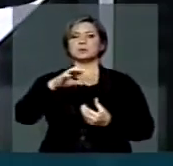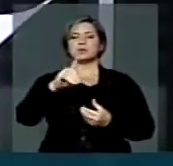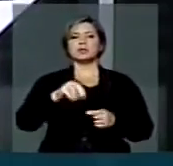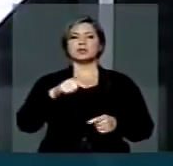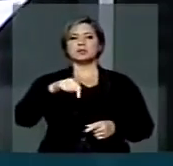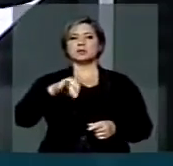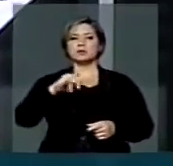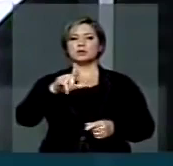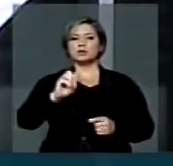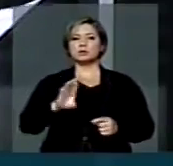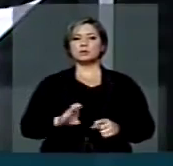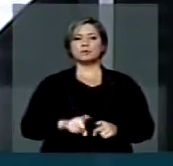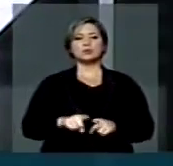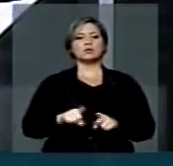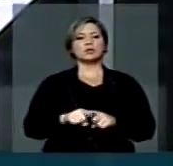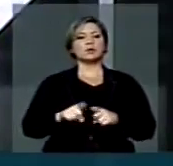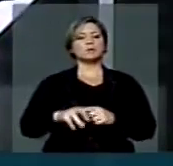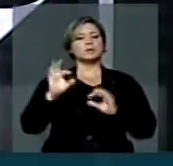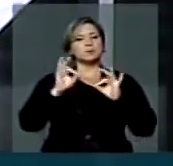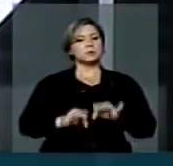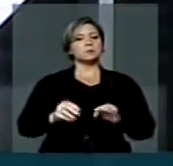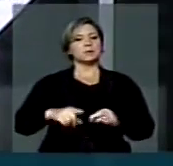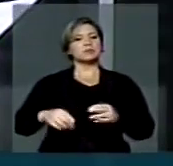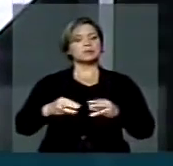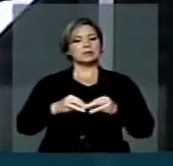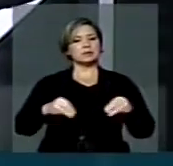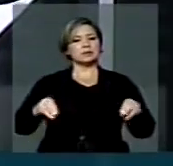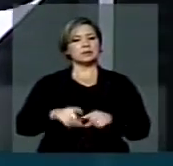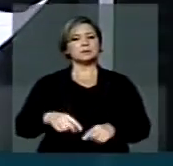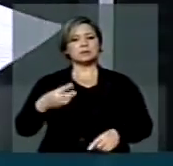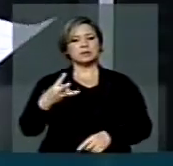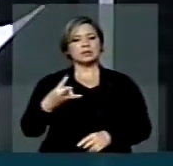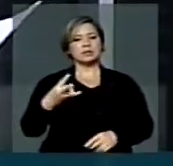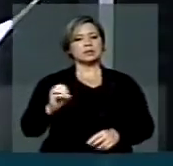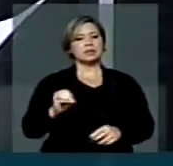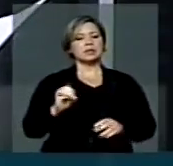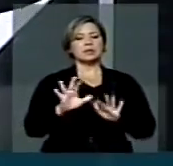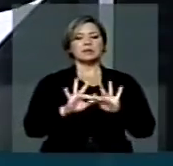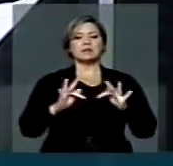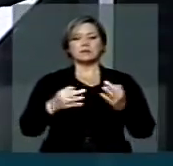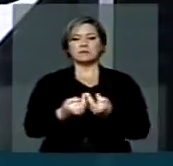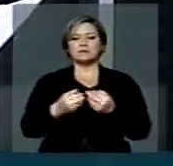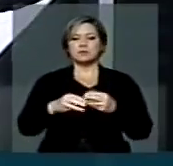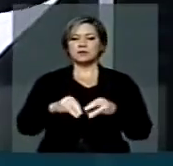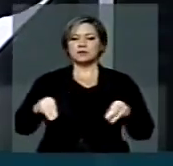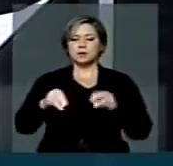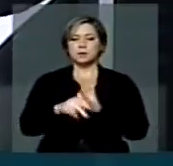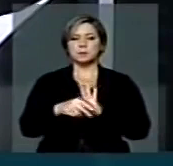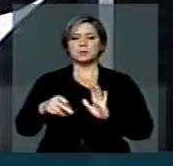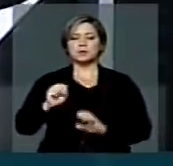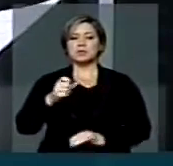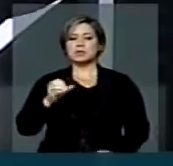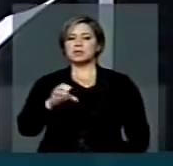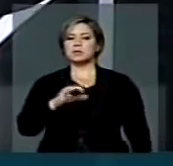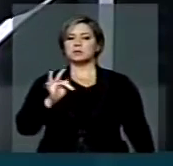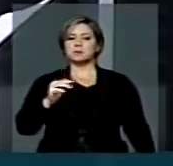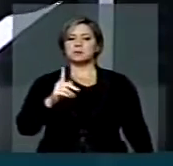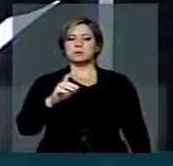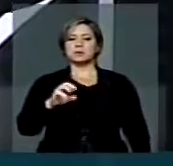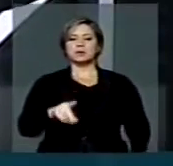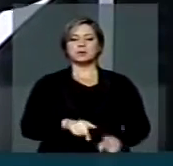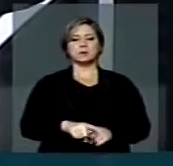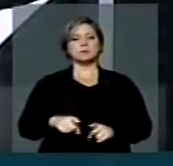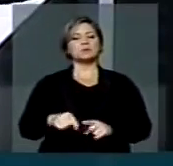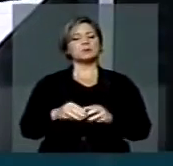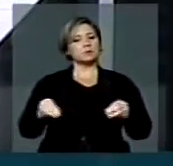com o registro de posse de terra, entregue a 30 famílias da comunidade de São Pedro, no município de